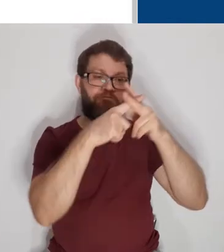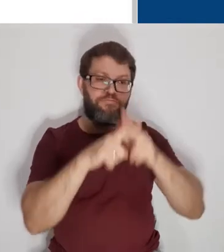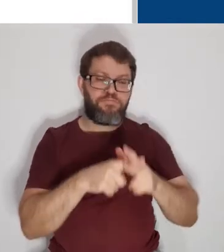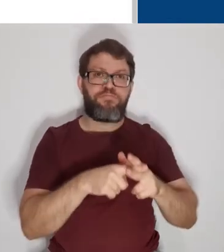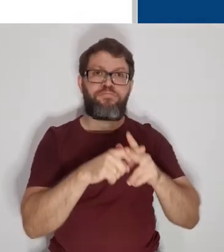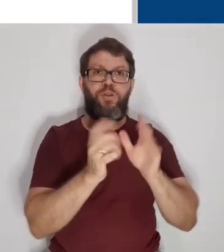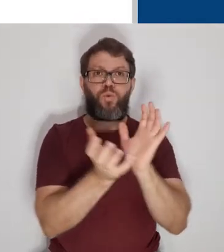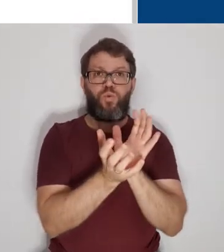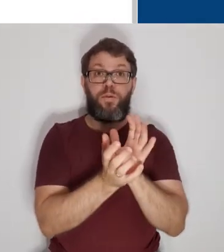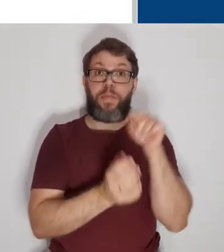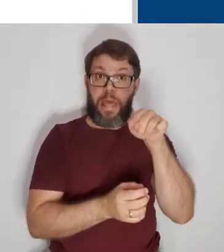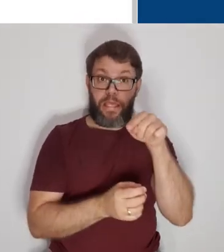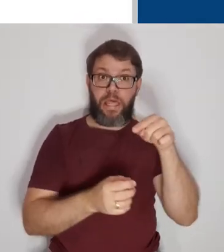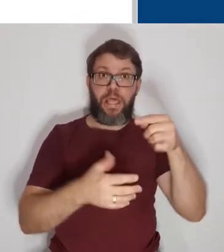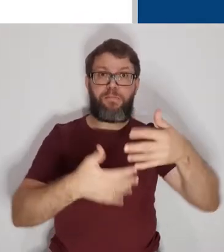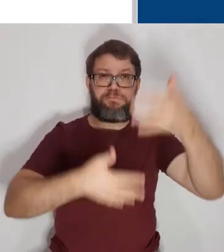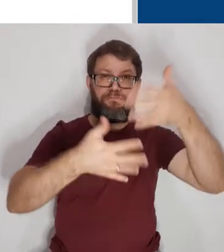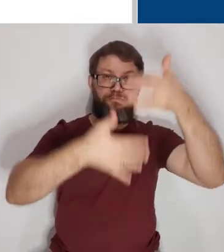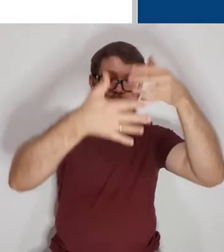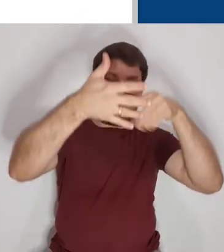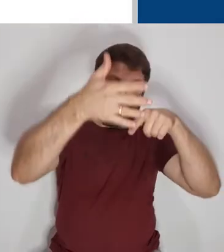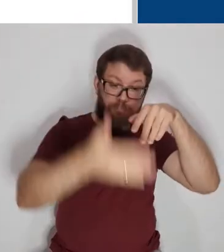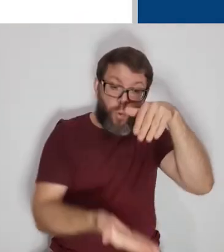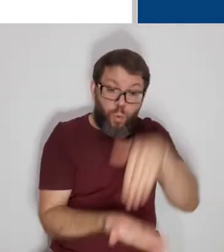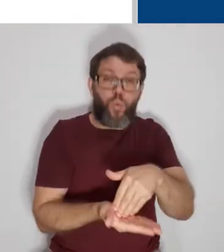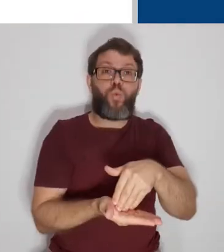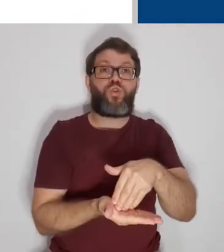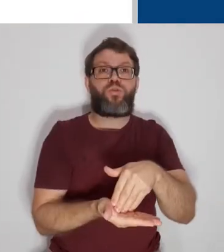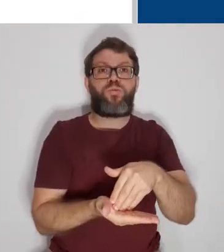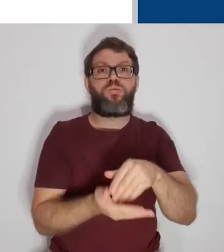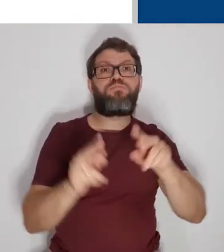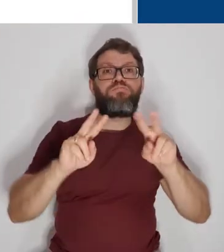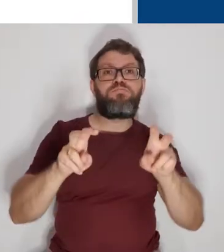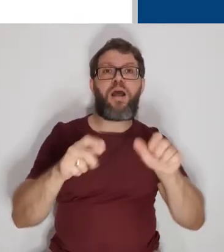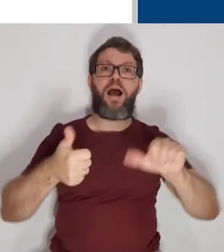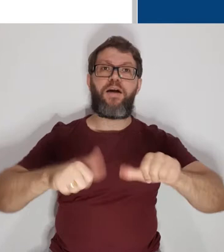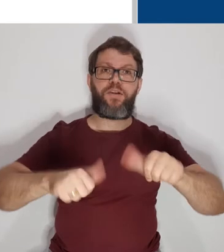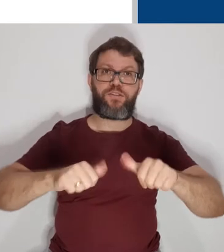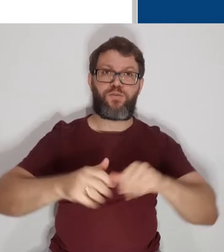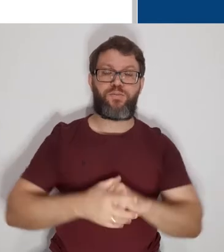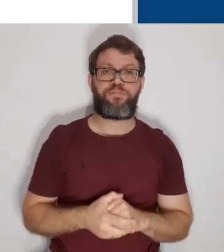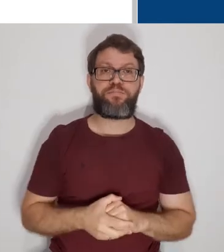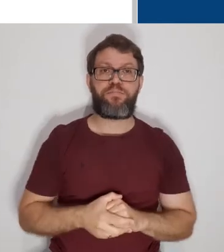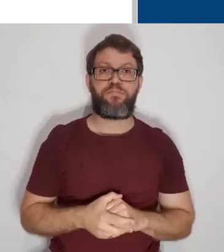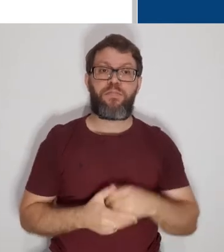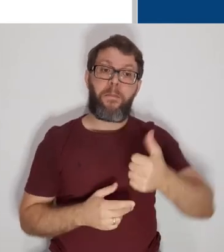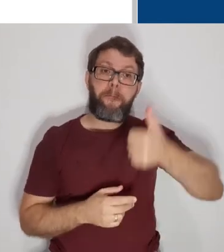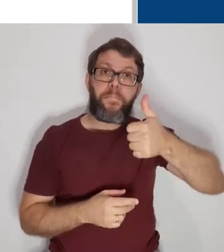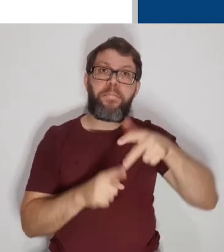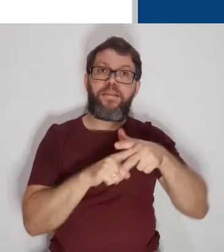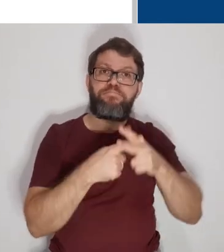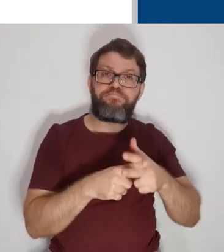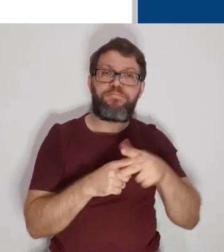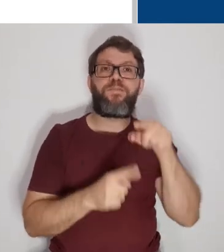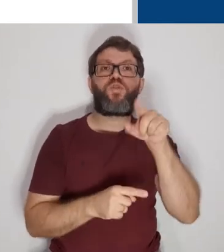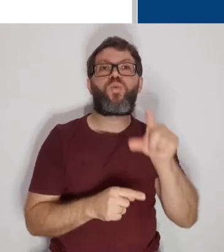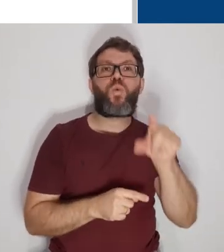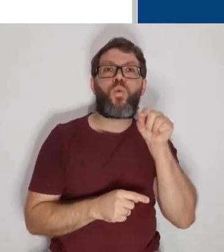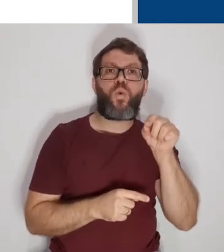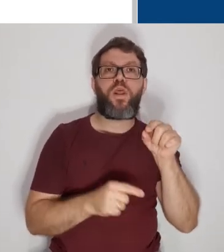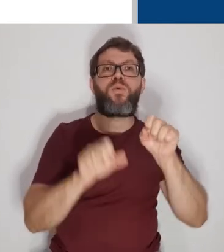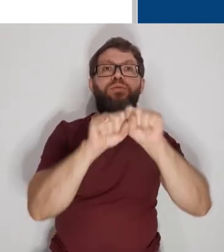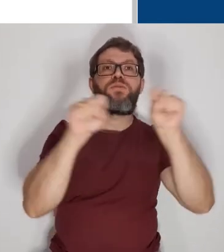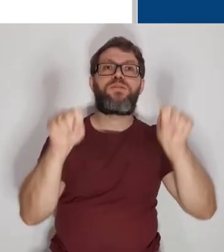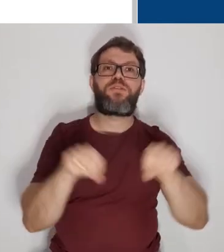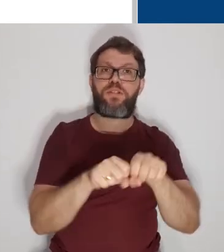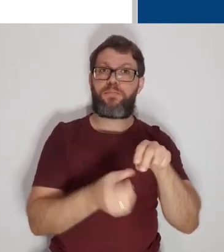turma. Aqui descemos a tela até o último item, avaliação. Na primeira configuração, vamos escolher o nosso